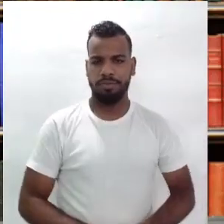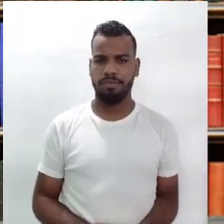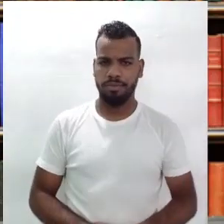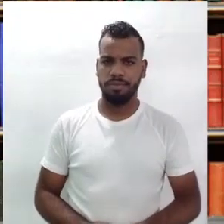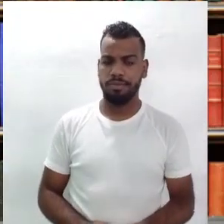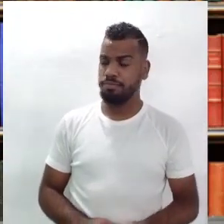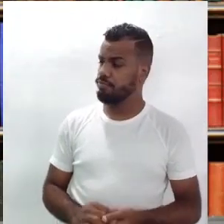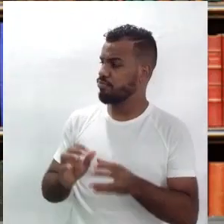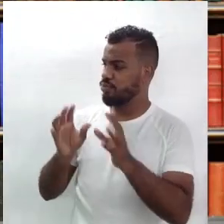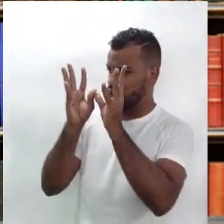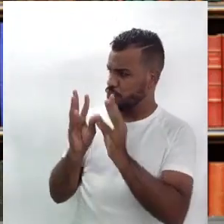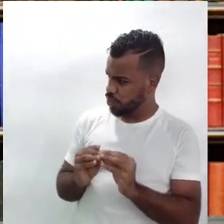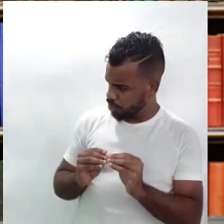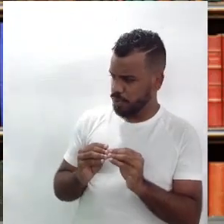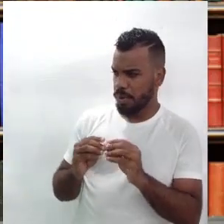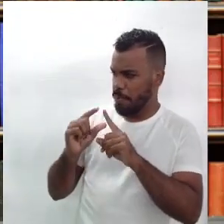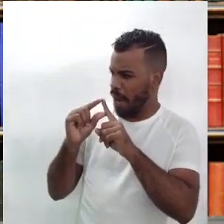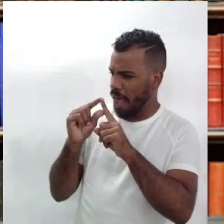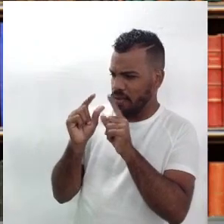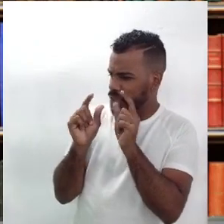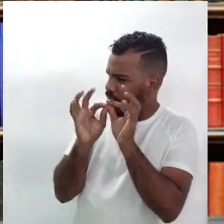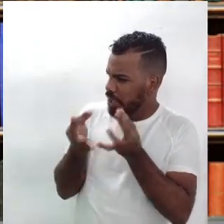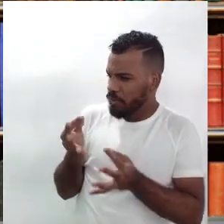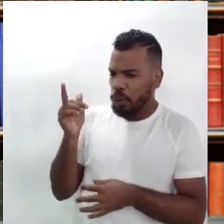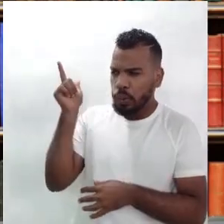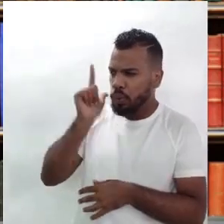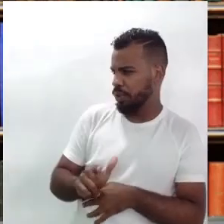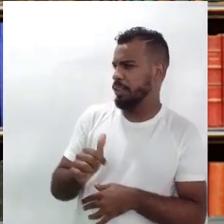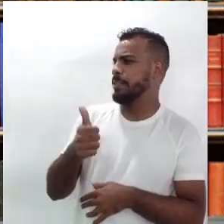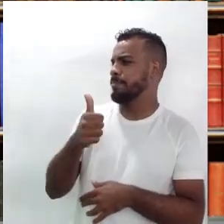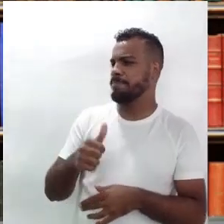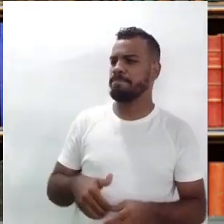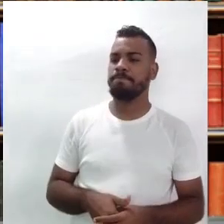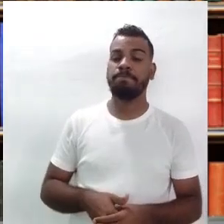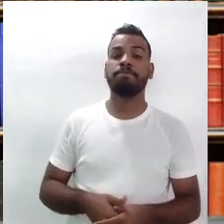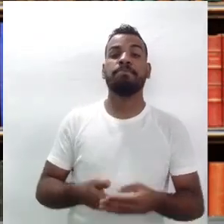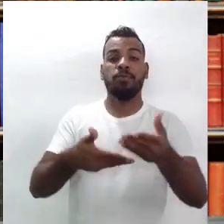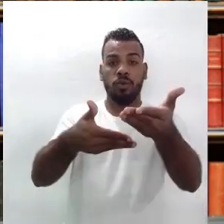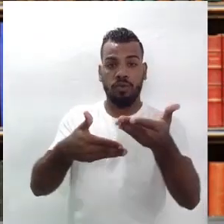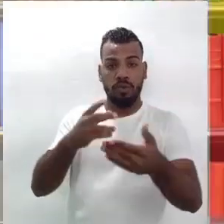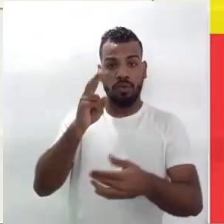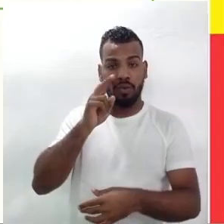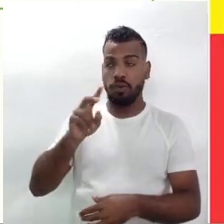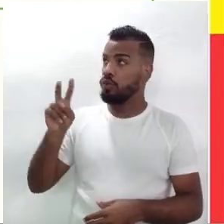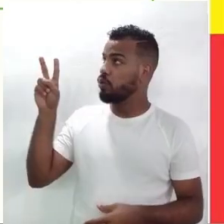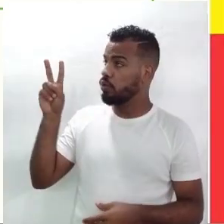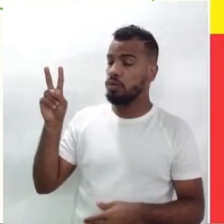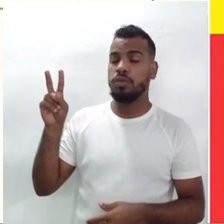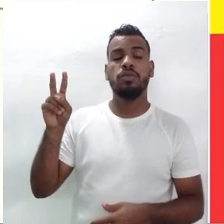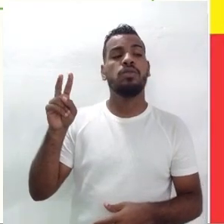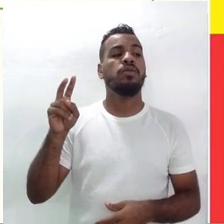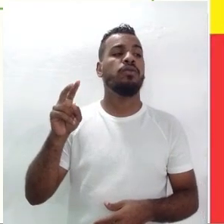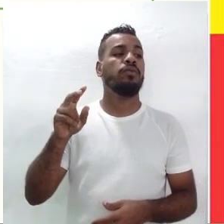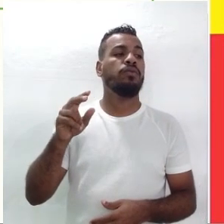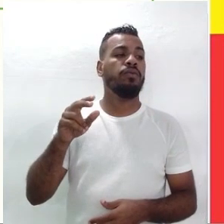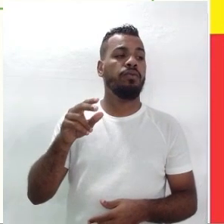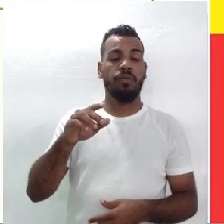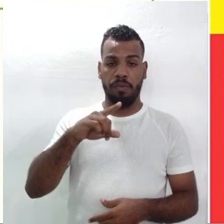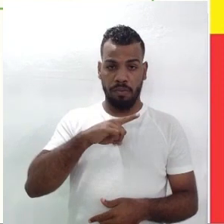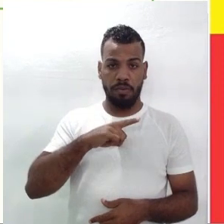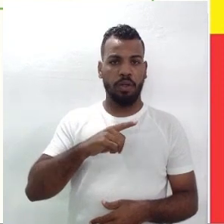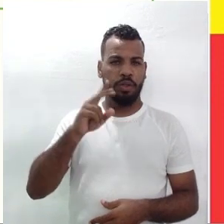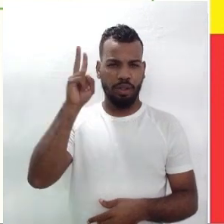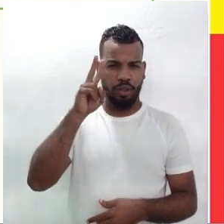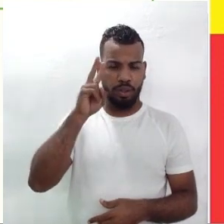resumir em poucas palavras toda essa questão de Ariano. Convido mais uma vez os estudantes a olharem para a tela. É um ponto histórico